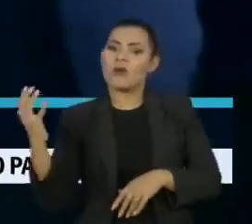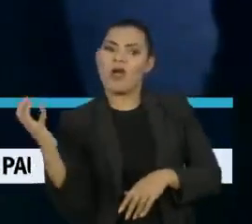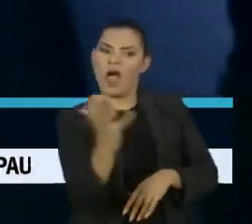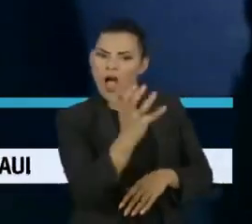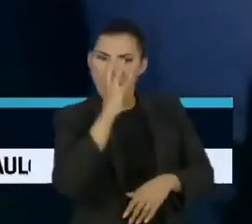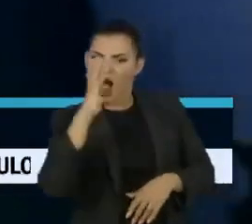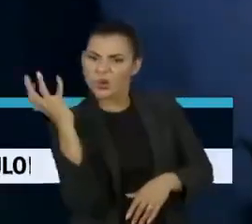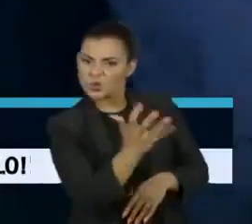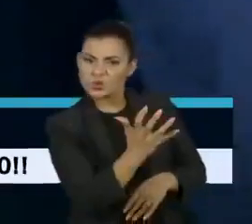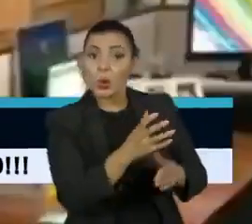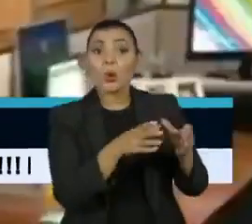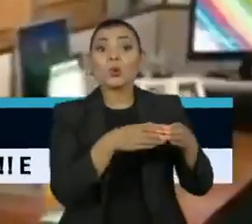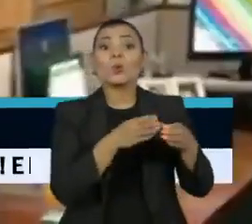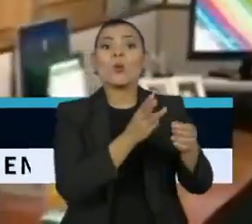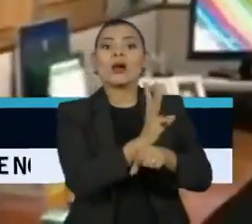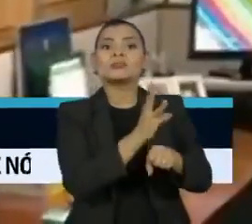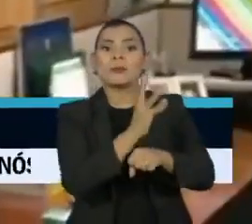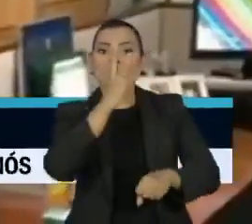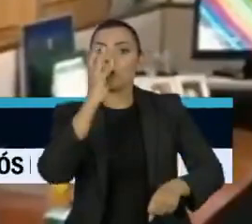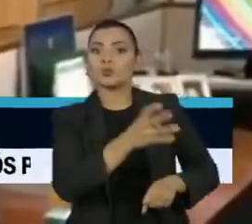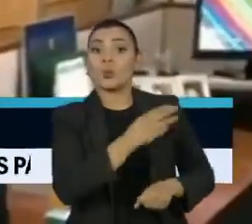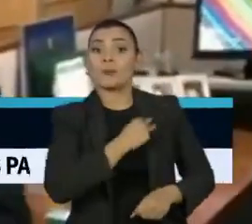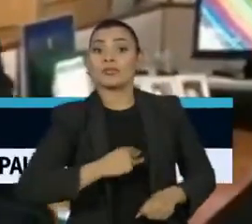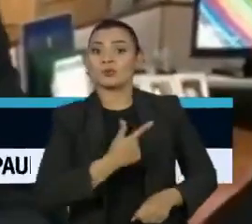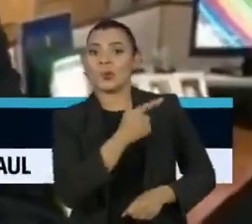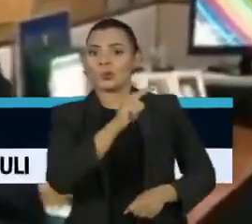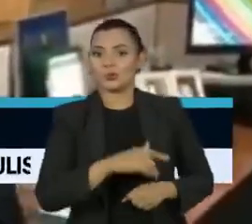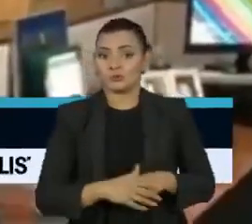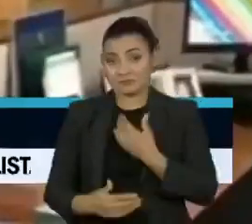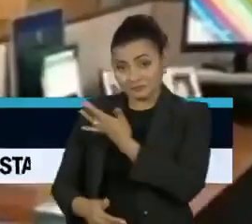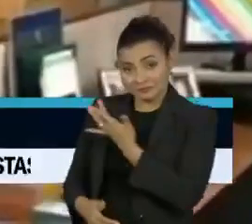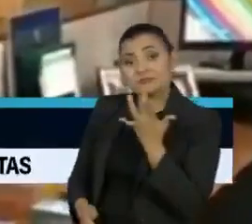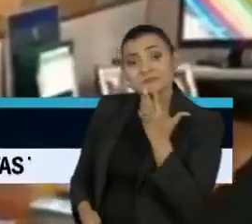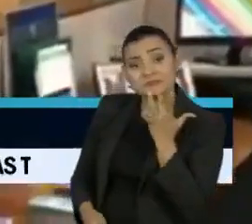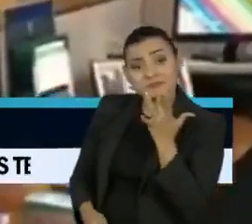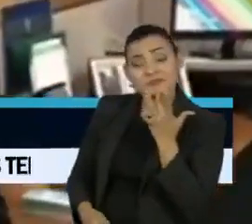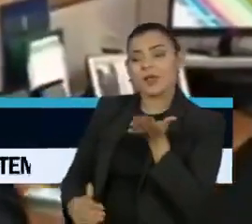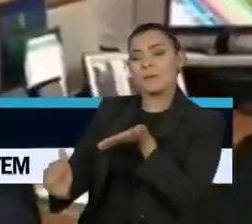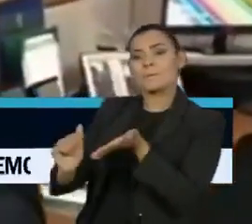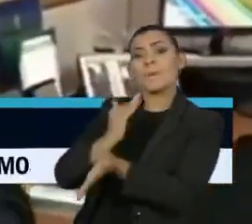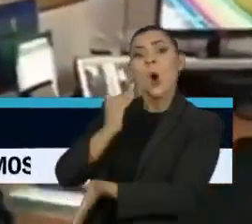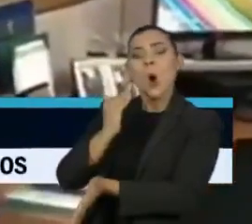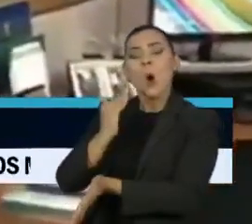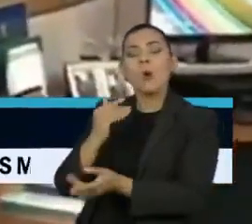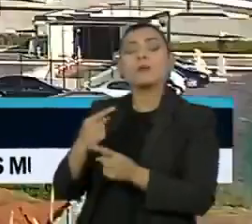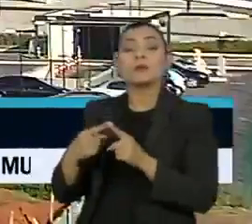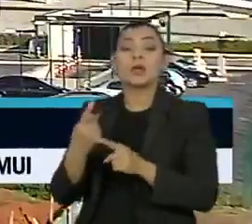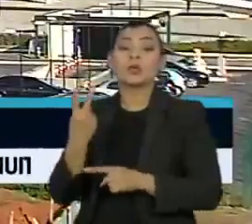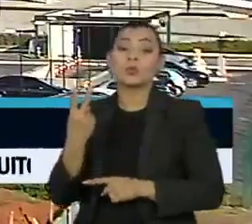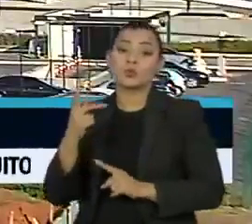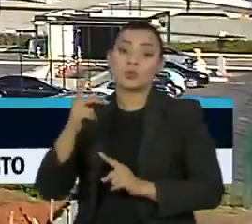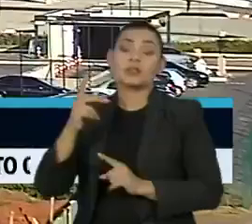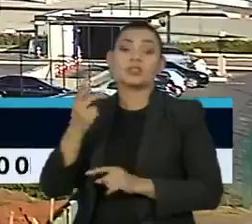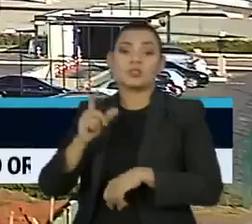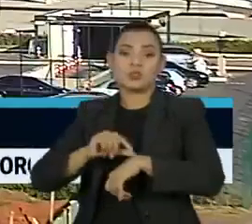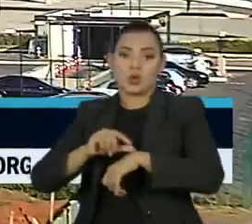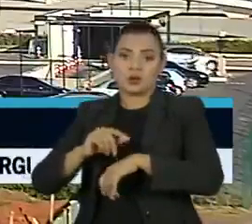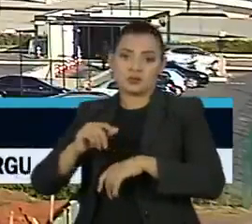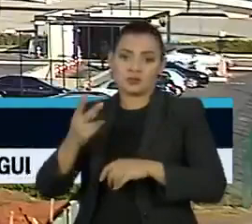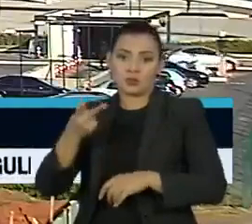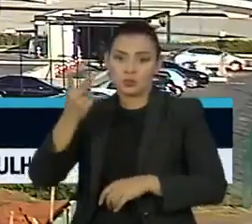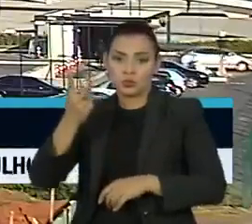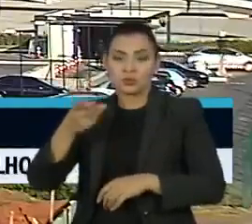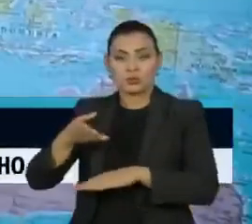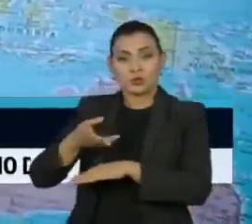governo num grupo de WhatsApp. Álvaro Antônio recebeu a demissão pouco antes das duas da tarde no Palácio do Planalto.